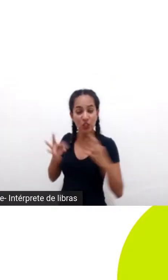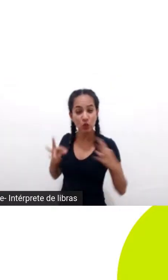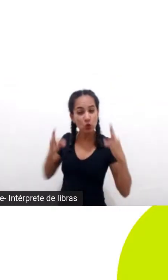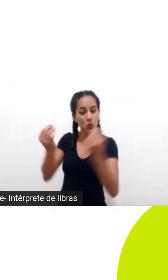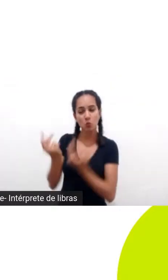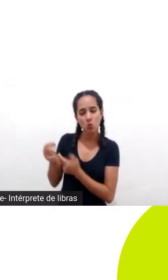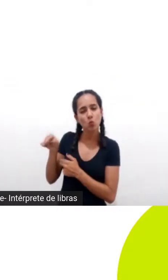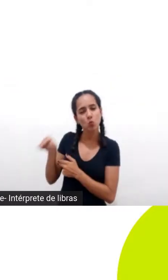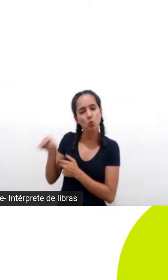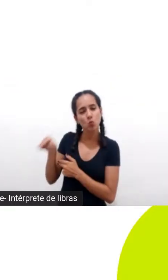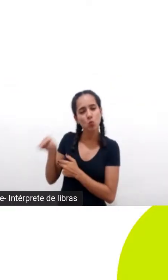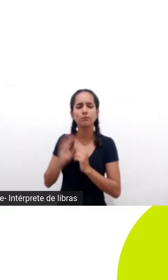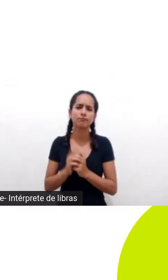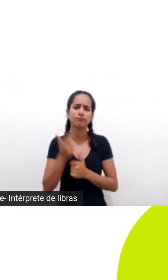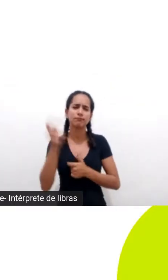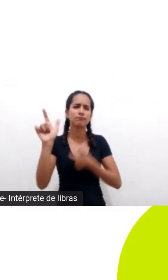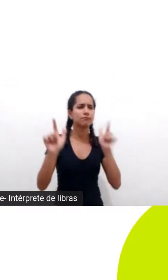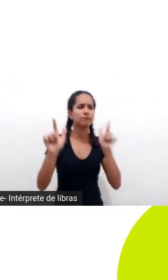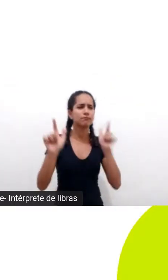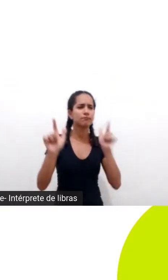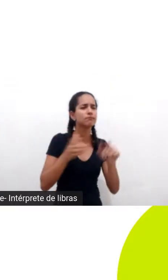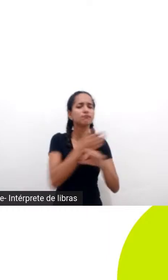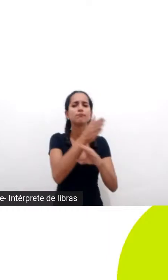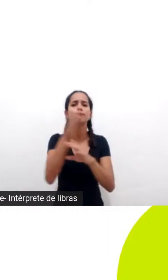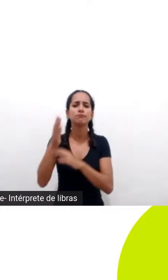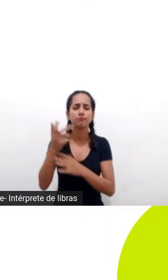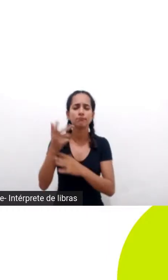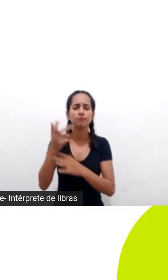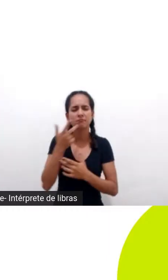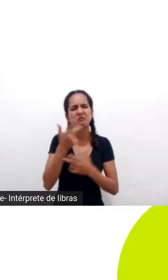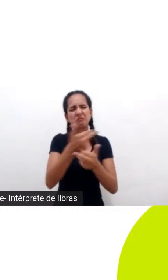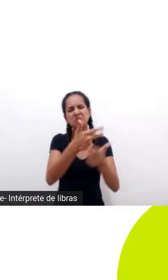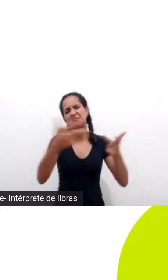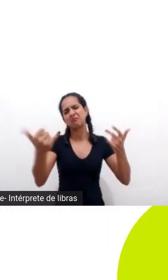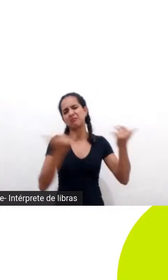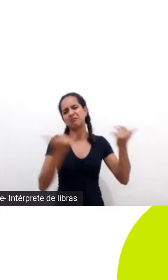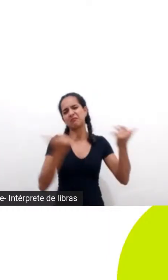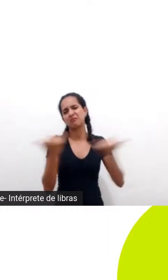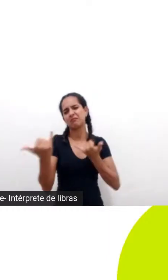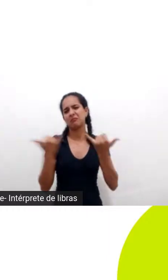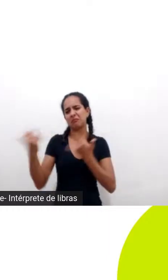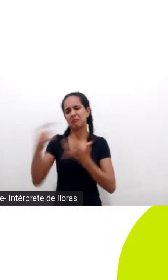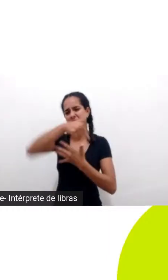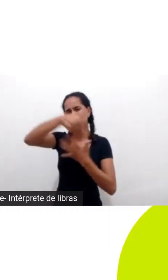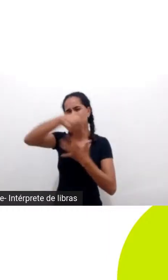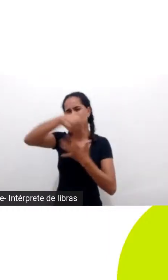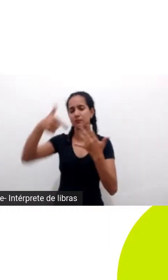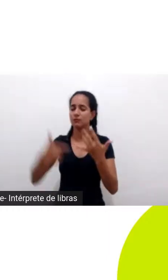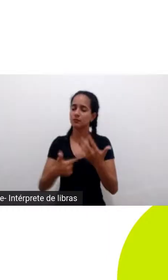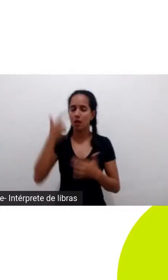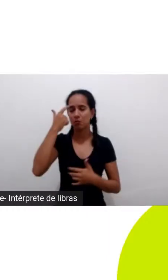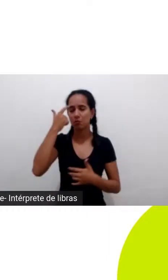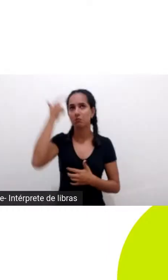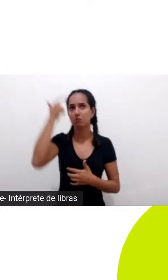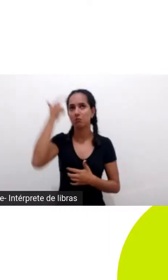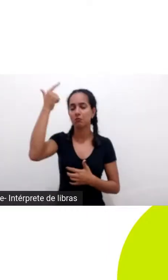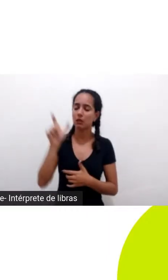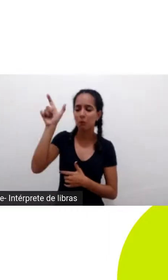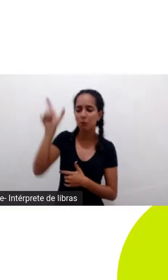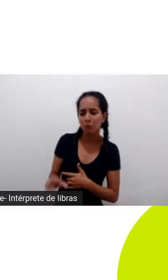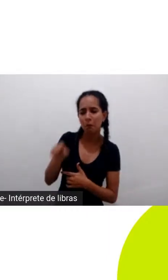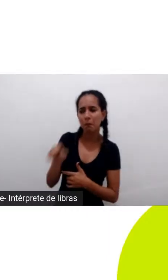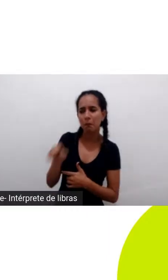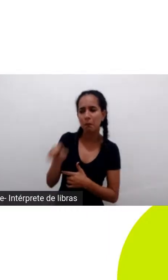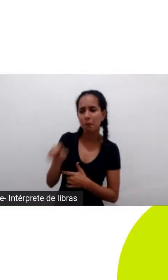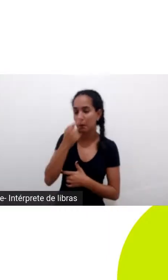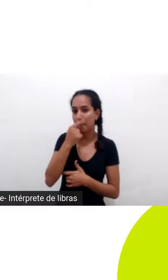conheci outros produtores que fazem agrofloresta que fazem permacultura e aí eu fui percebendo que mais do que um personagem uma pessoa a gente não luta